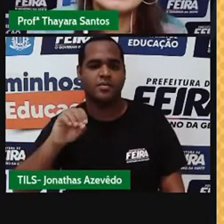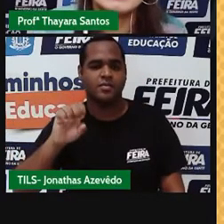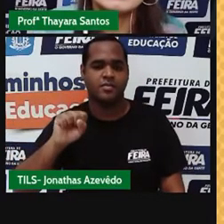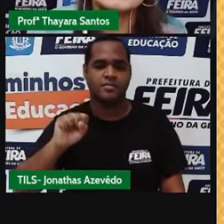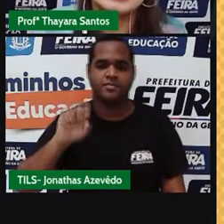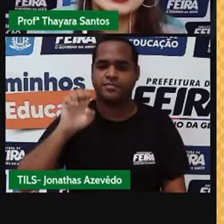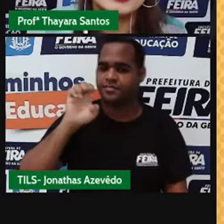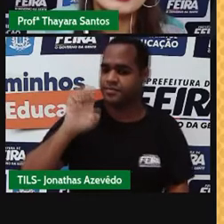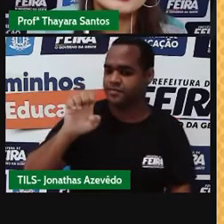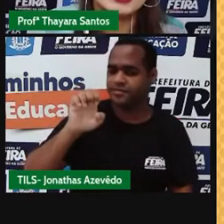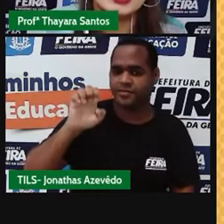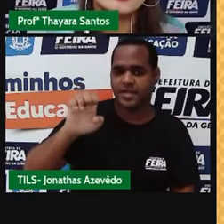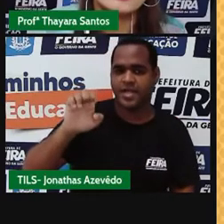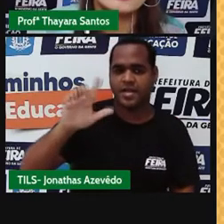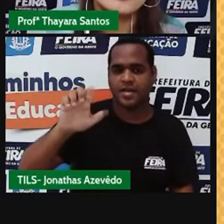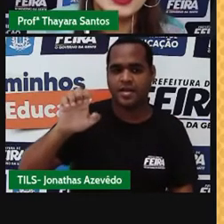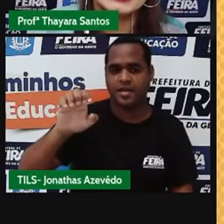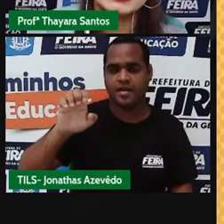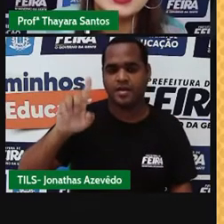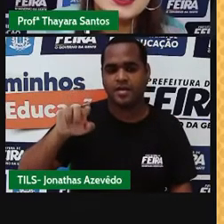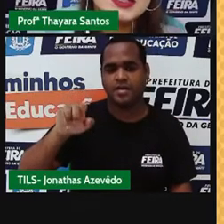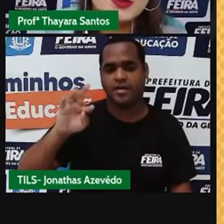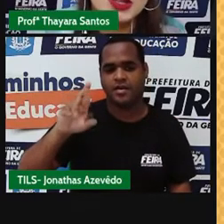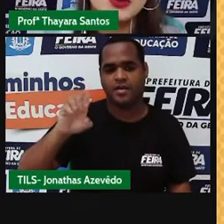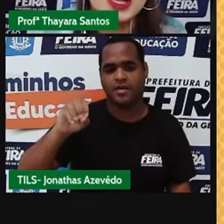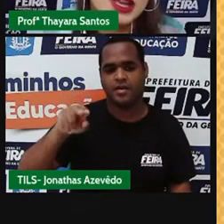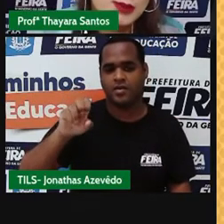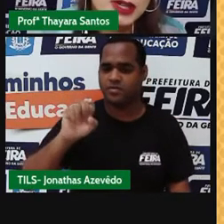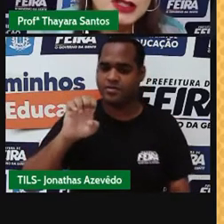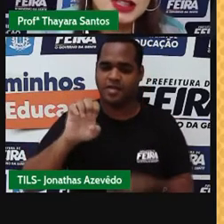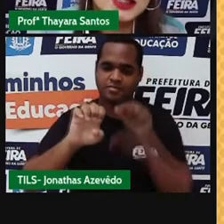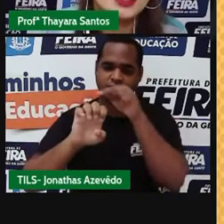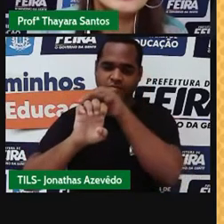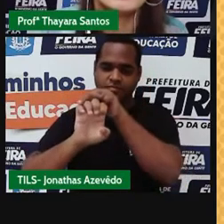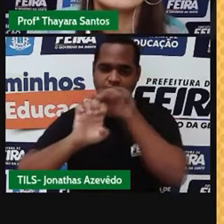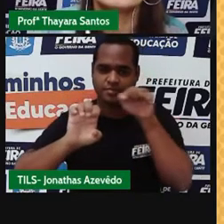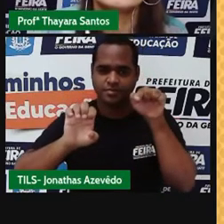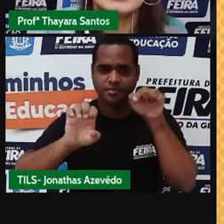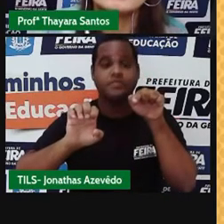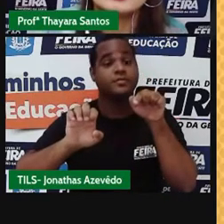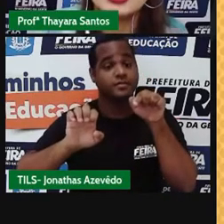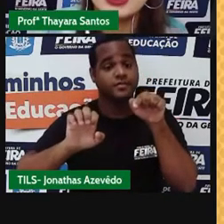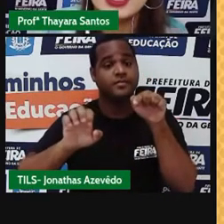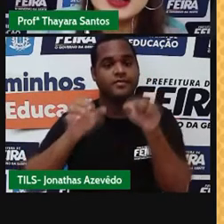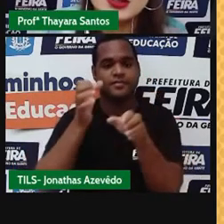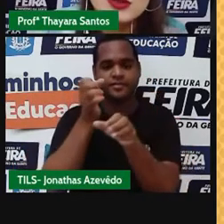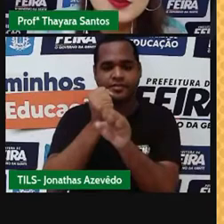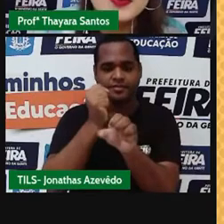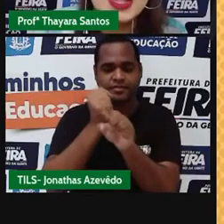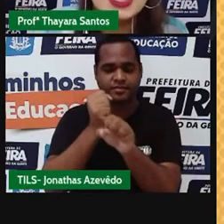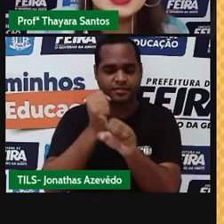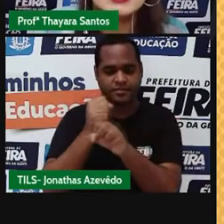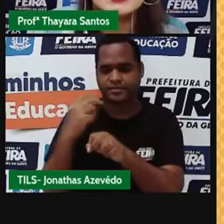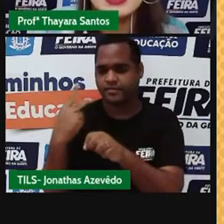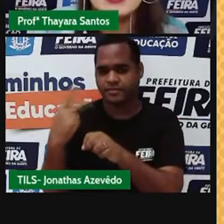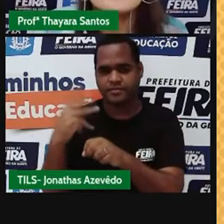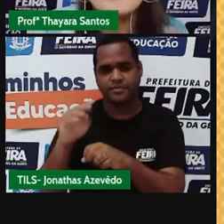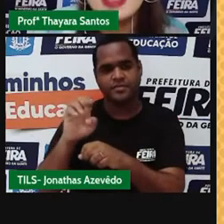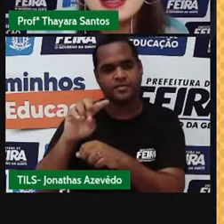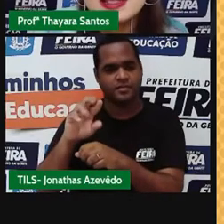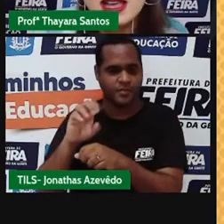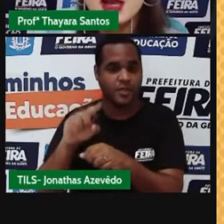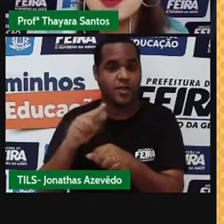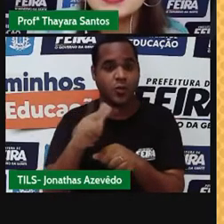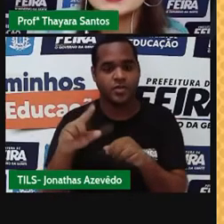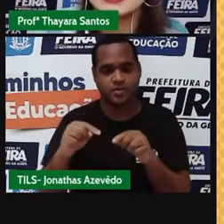a letra E geralmente tem uma linha aqui em cima do E, representa a quantidade de elétrons, e a